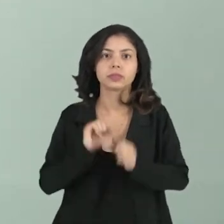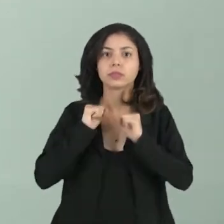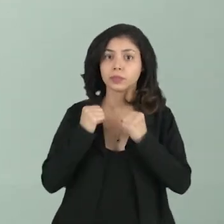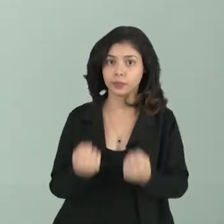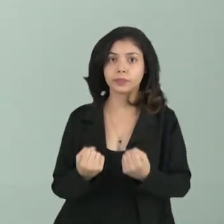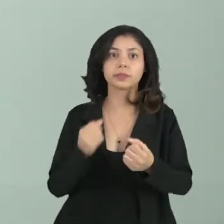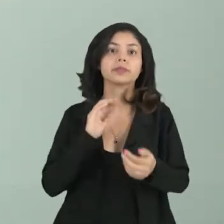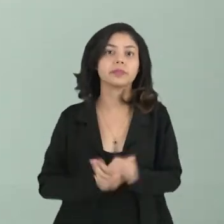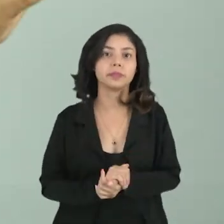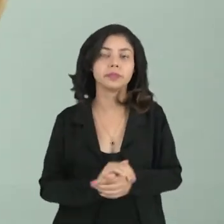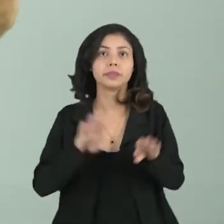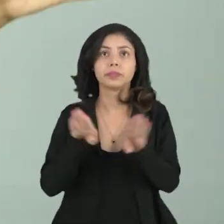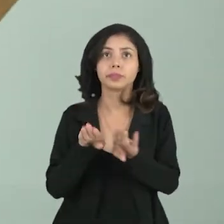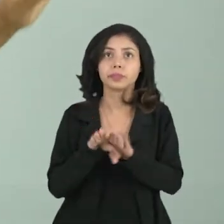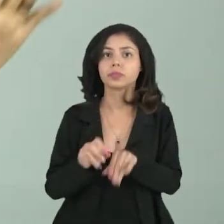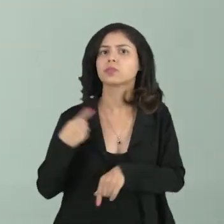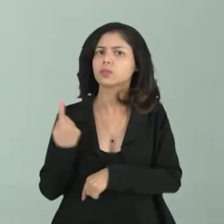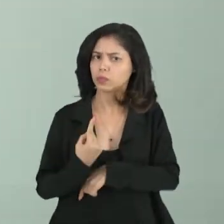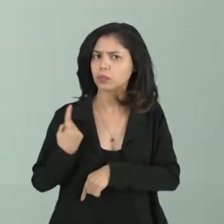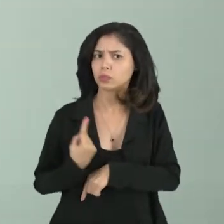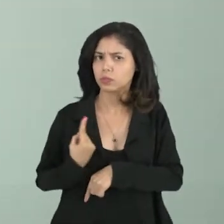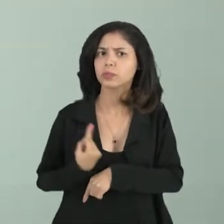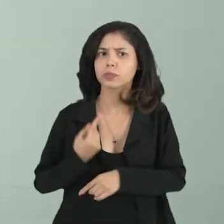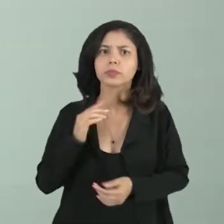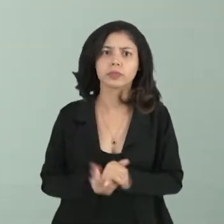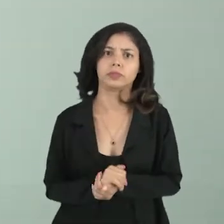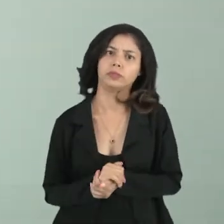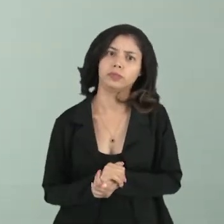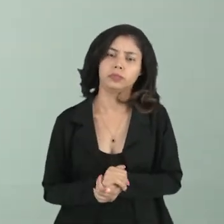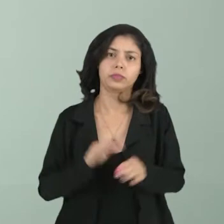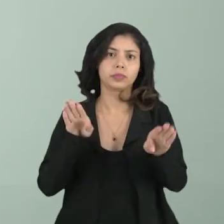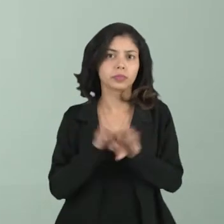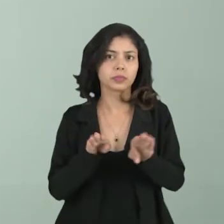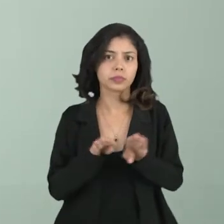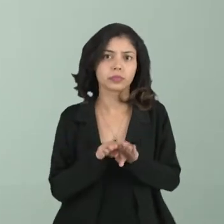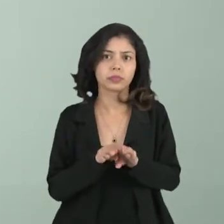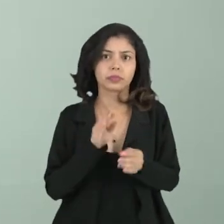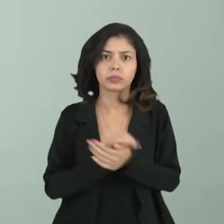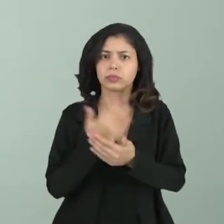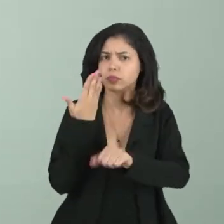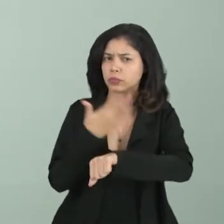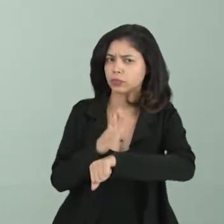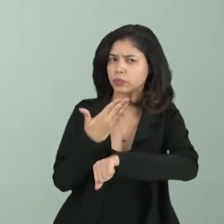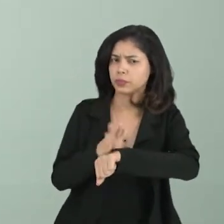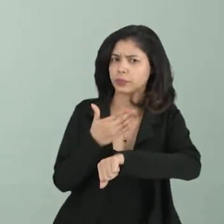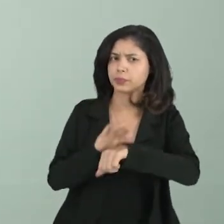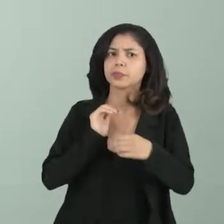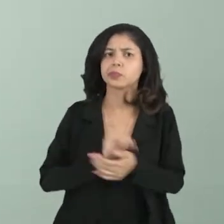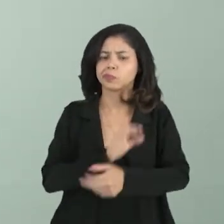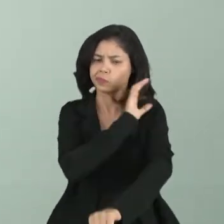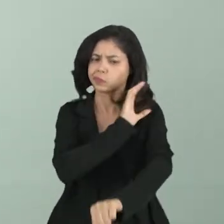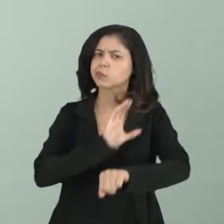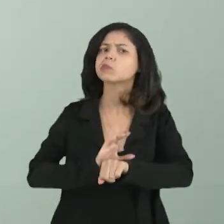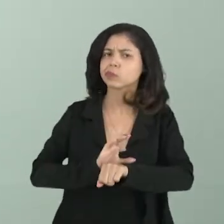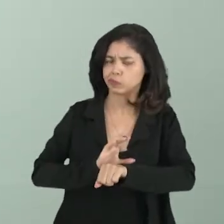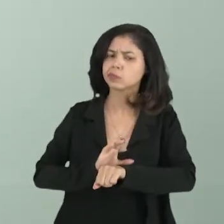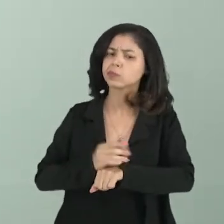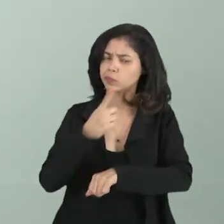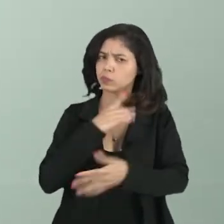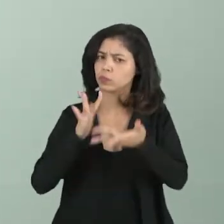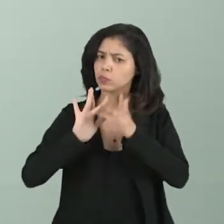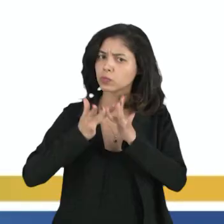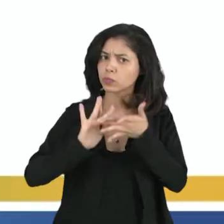as pessoas que se isolam em algum lugar, mas mesmo assim, elas vão ter algumas práticas culturais, porque elas tiveram, né? Esses